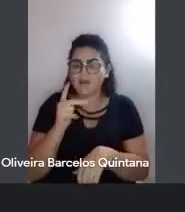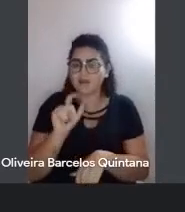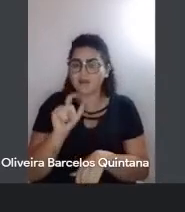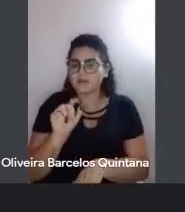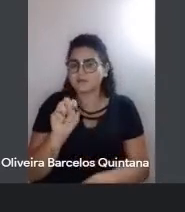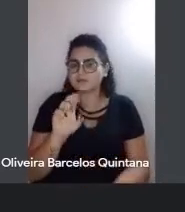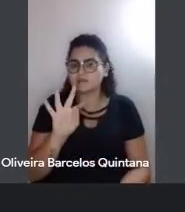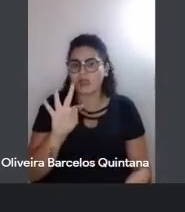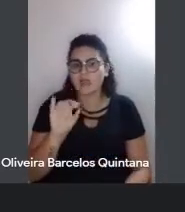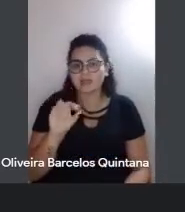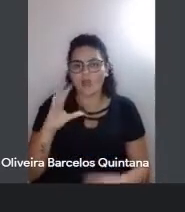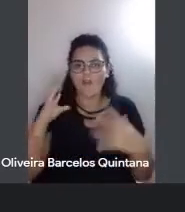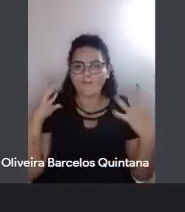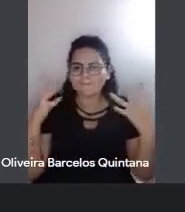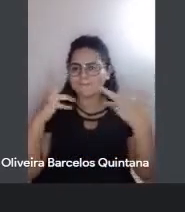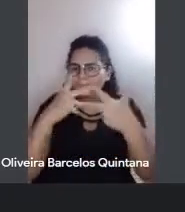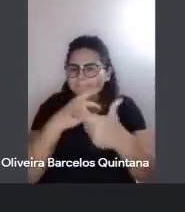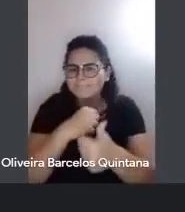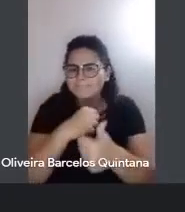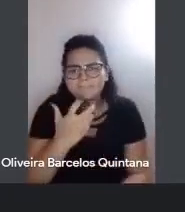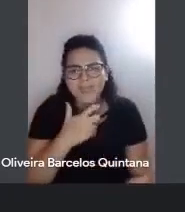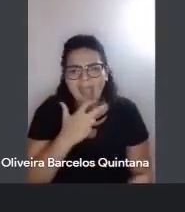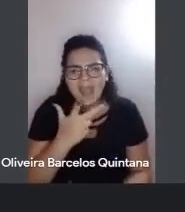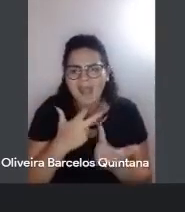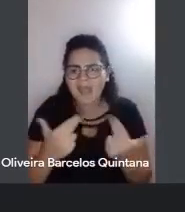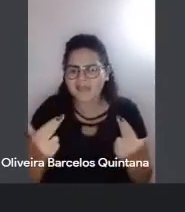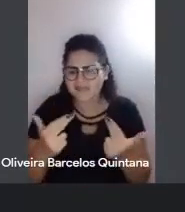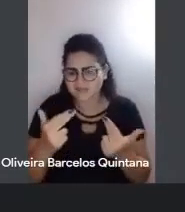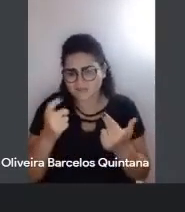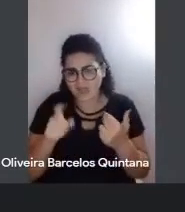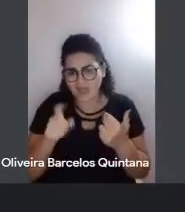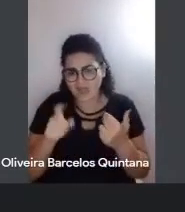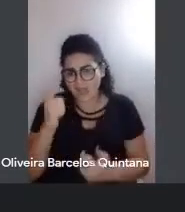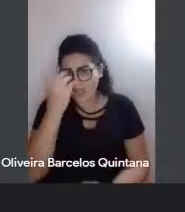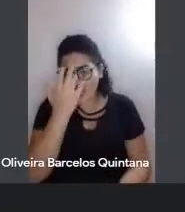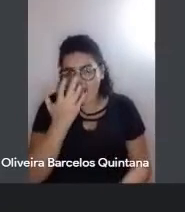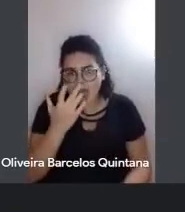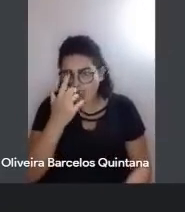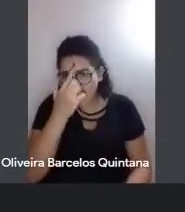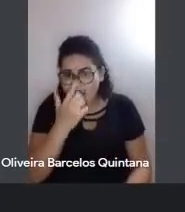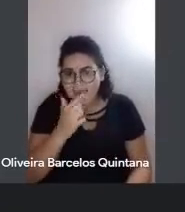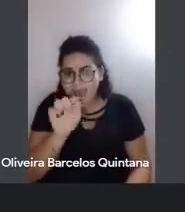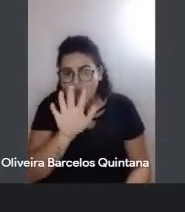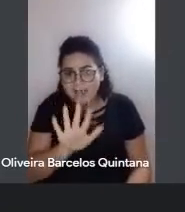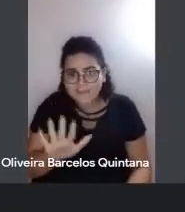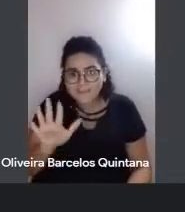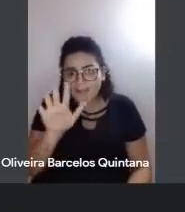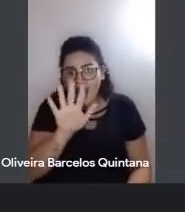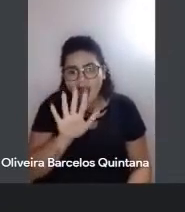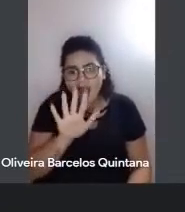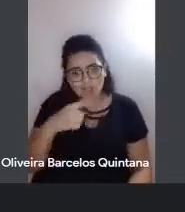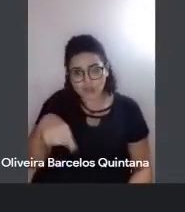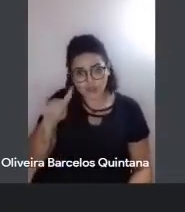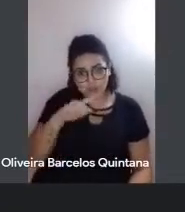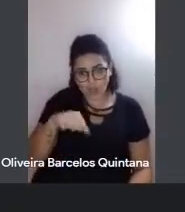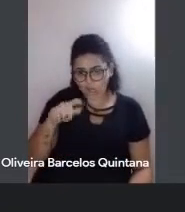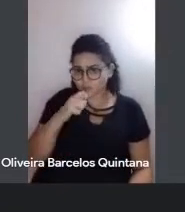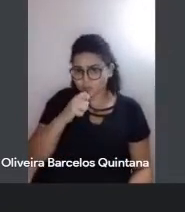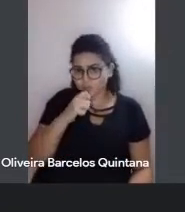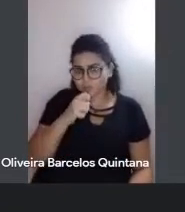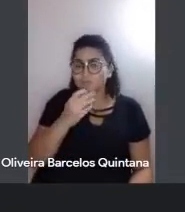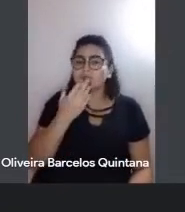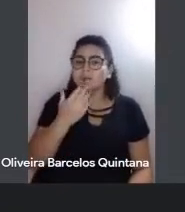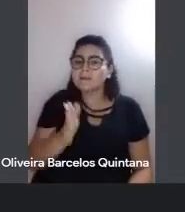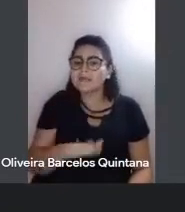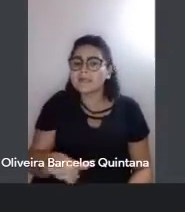paraíso é uma imagem que a gente comumente não tem do sertão, se a gente pede uma criança assim,